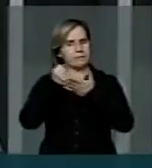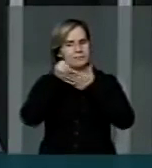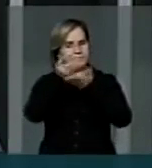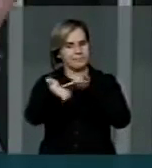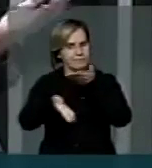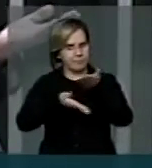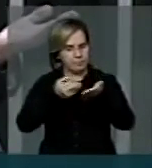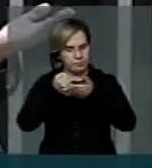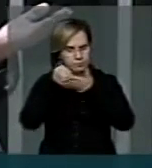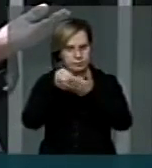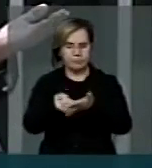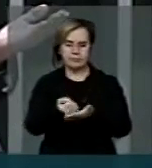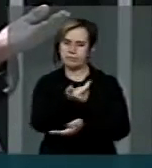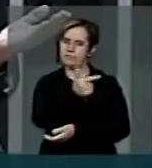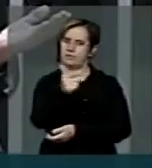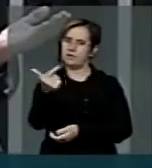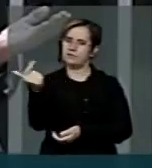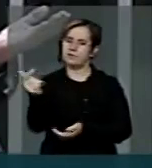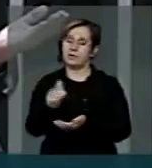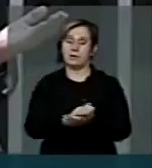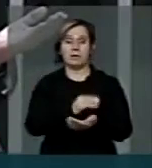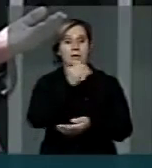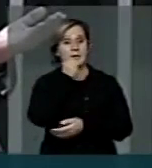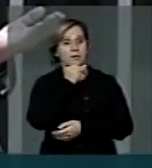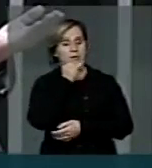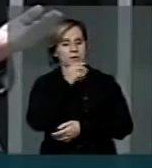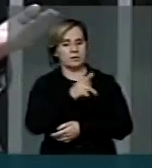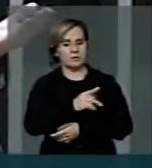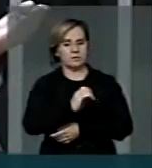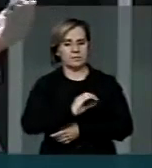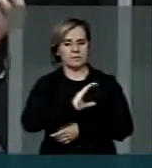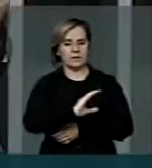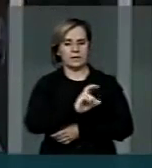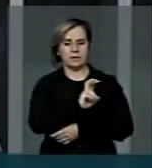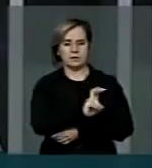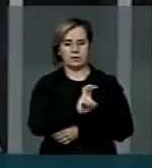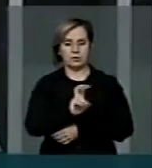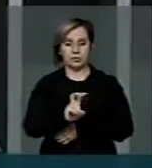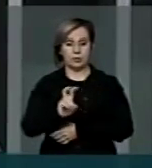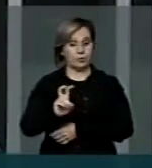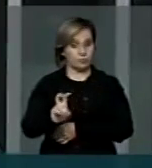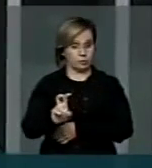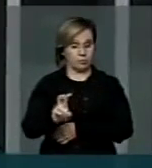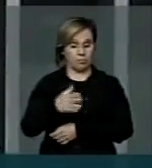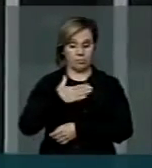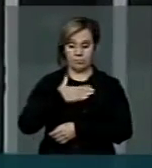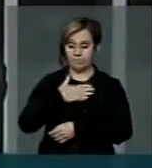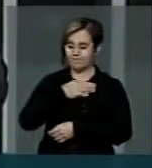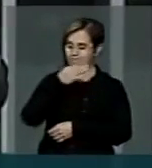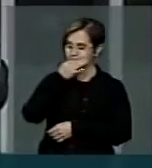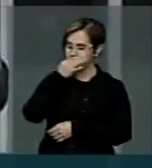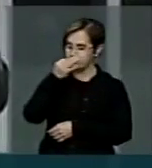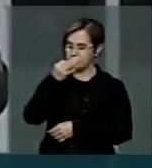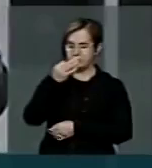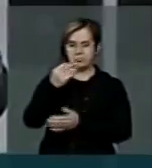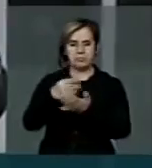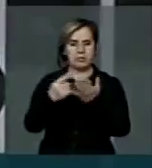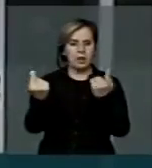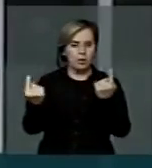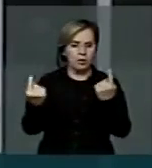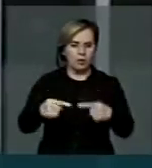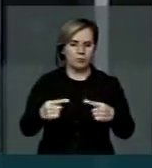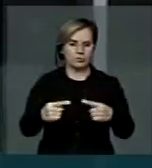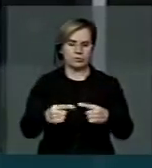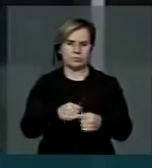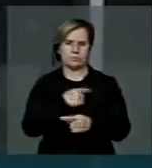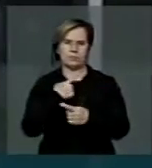Um exemplo é a PEC 555, que na minha opinião afronta, porque a própria